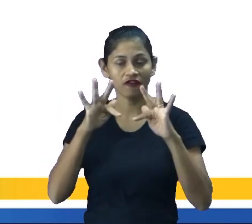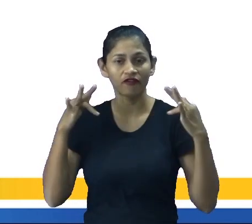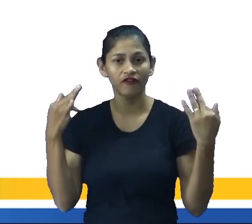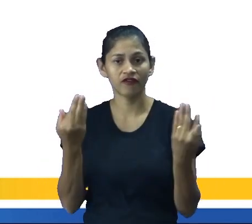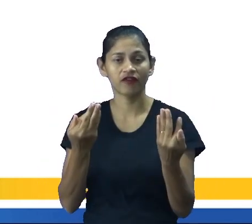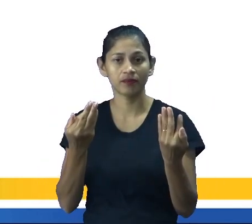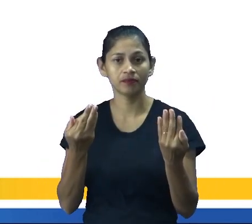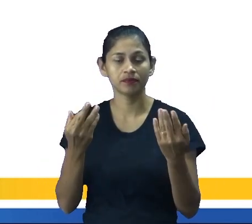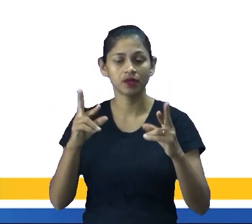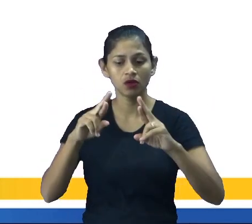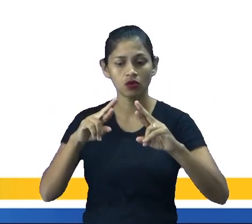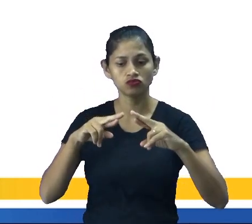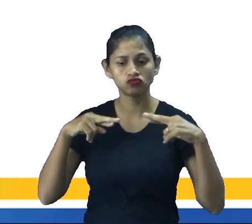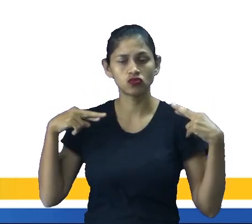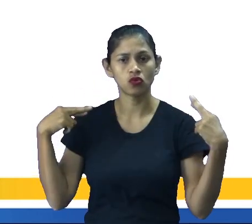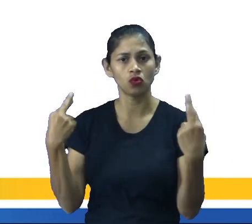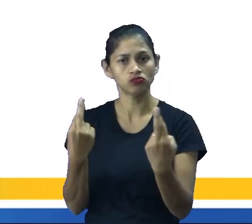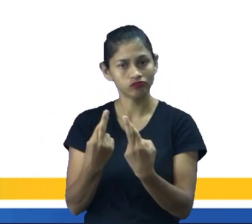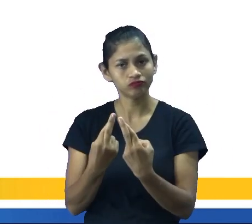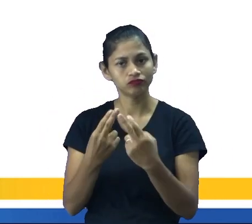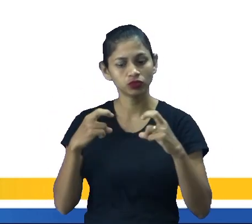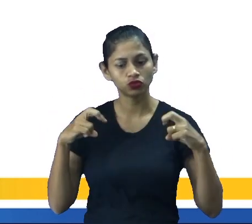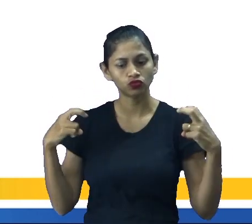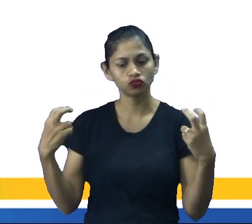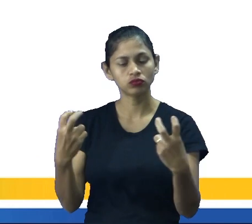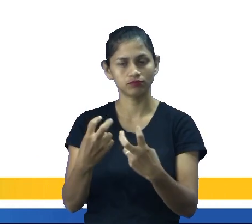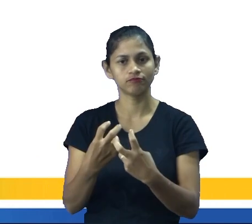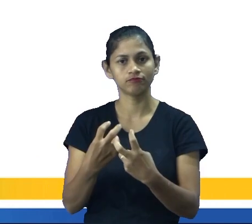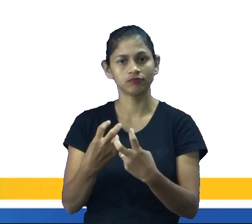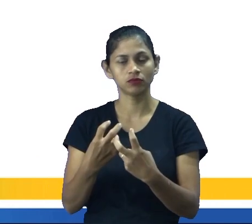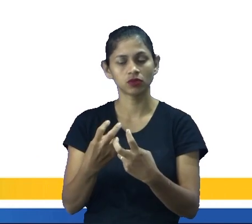para a ceia, trocam presentes, mensagens de afeto.